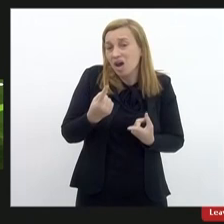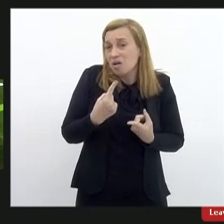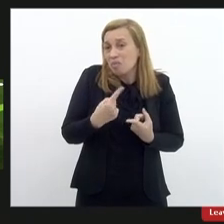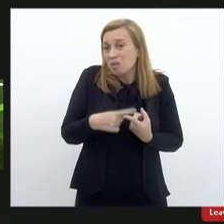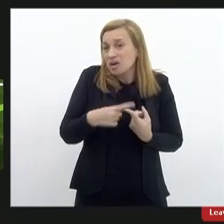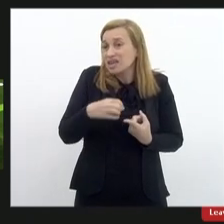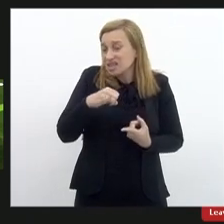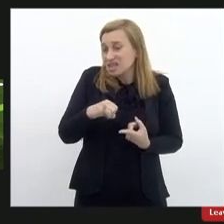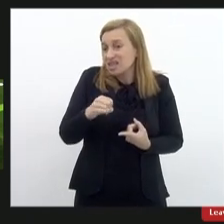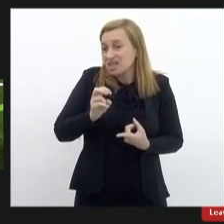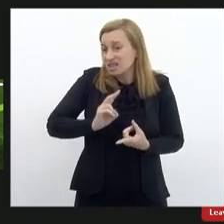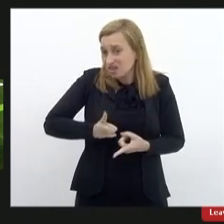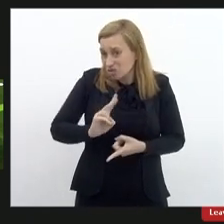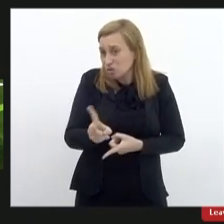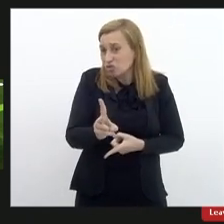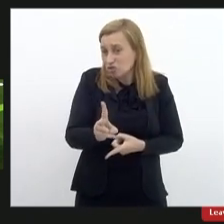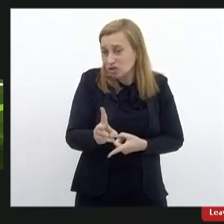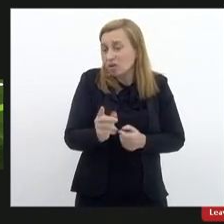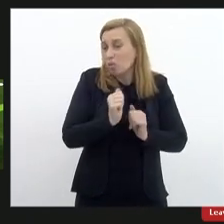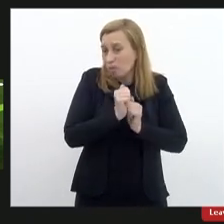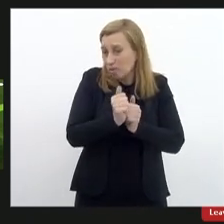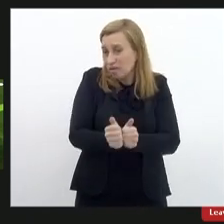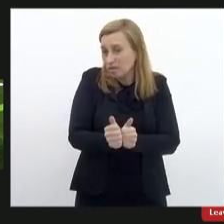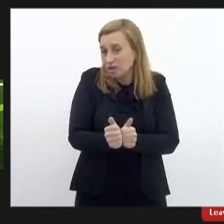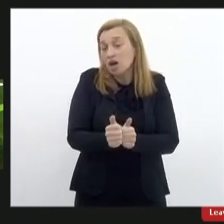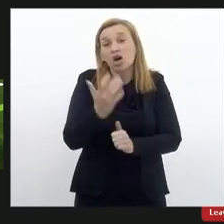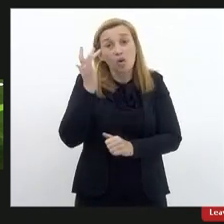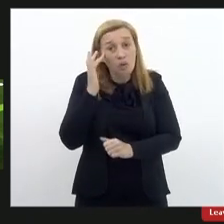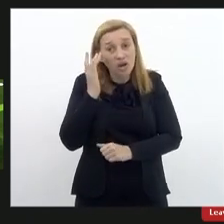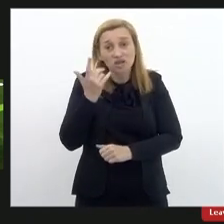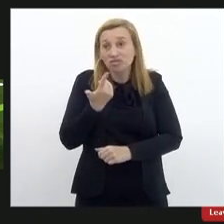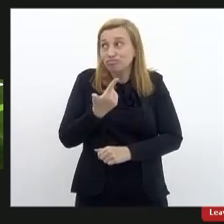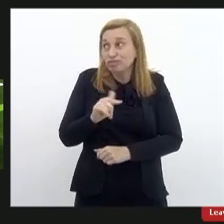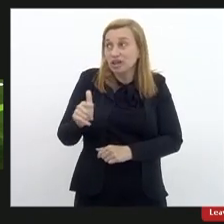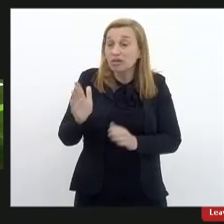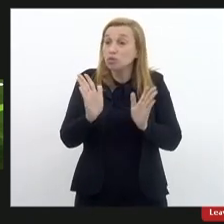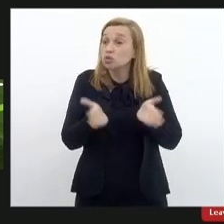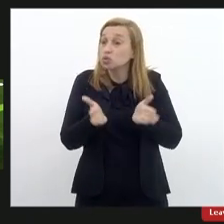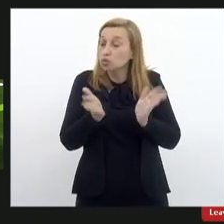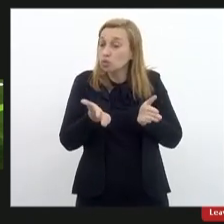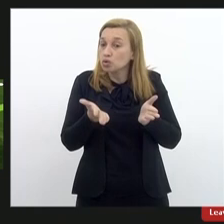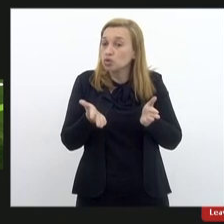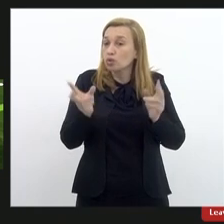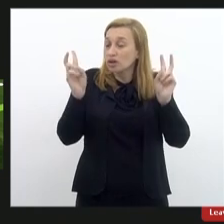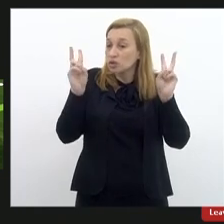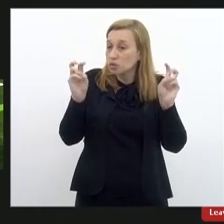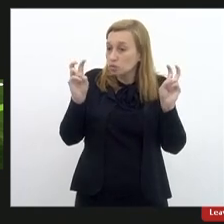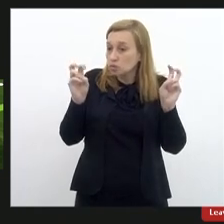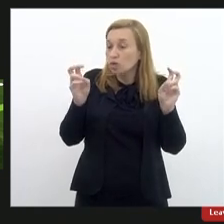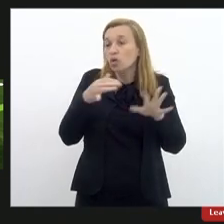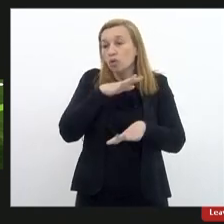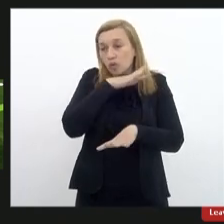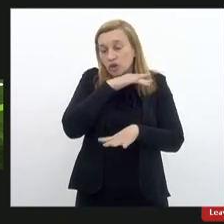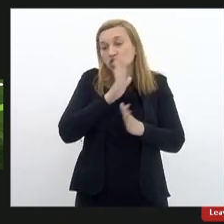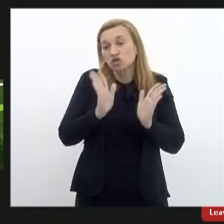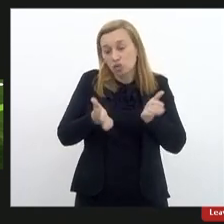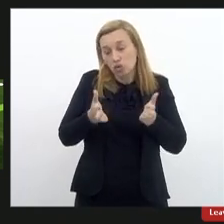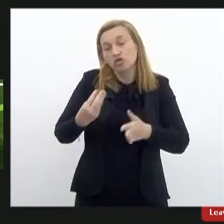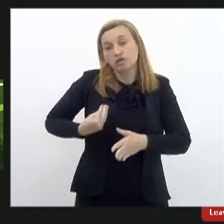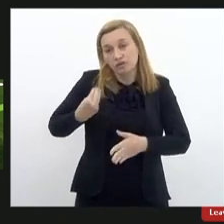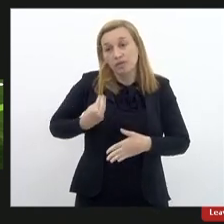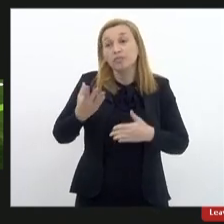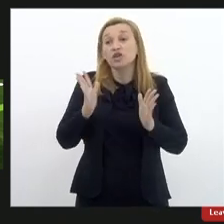tivéssemos continuado com acompanhamento, eu acho que nós não teríamos hoje a situação caótica que estamos vivendo.